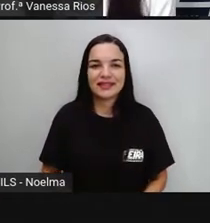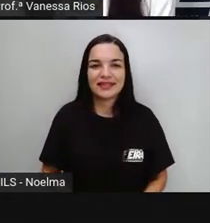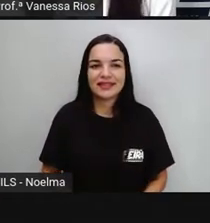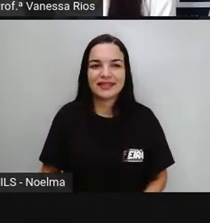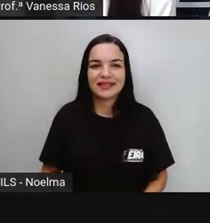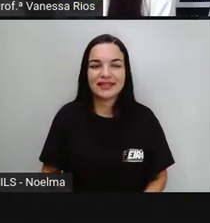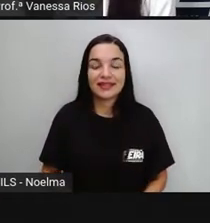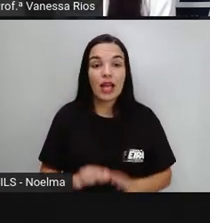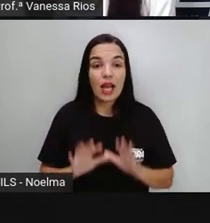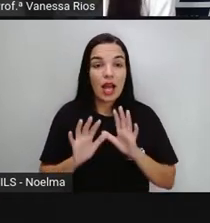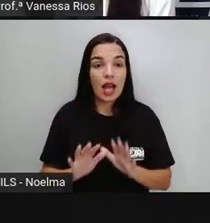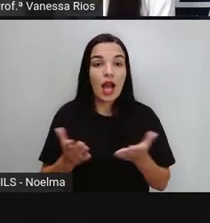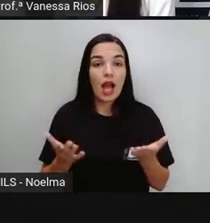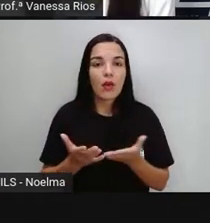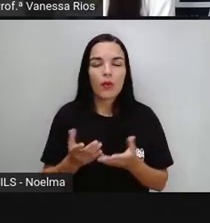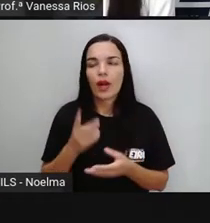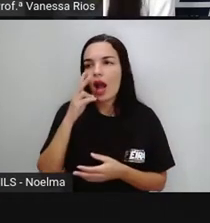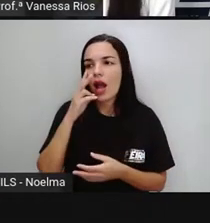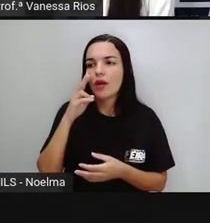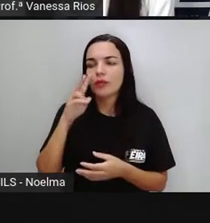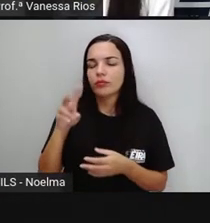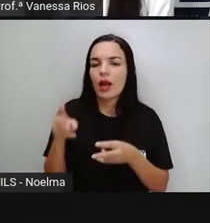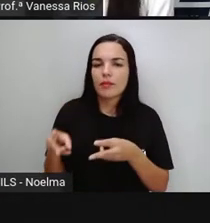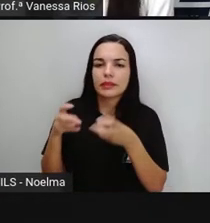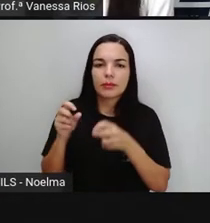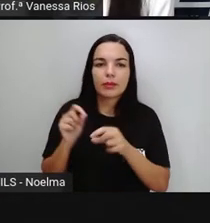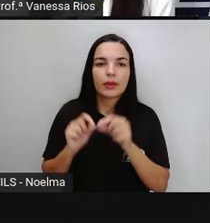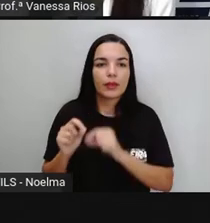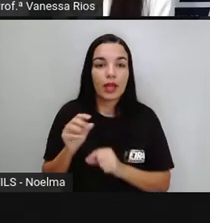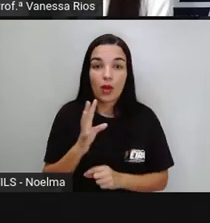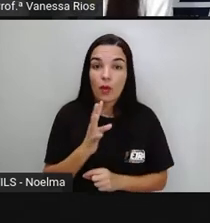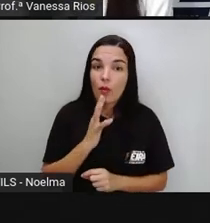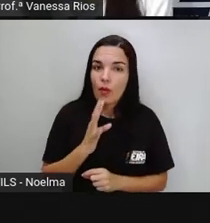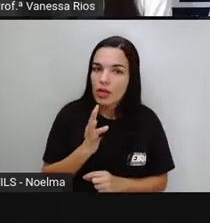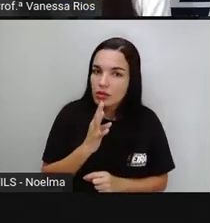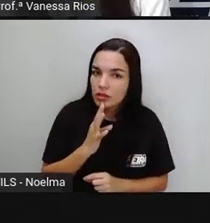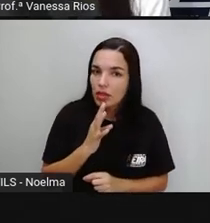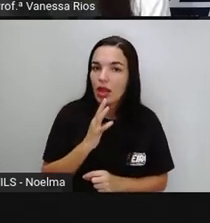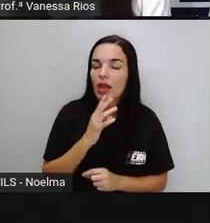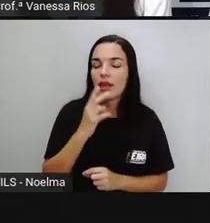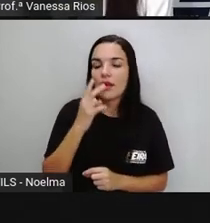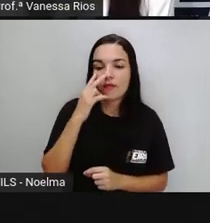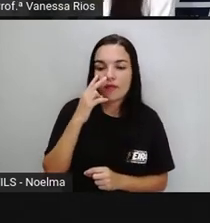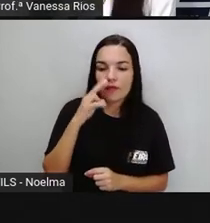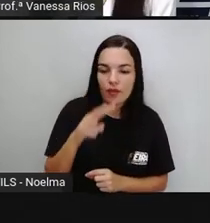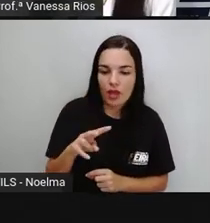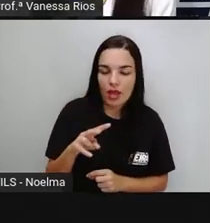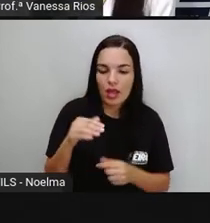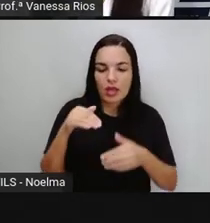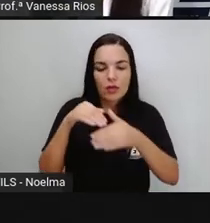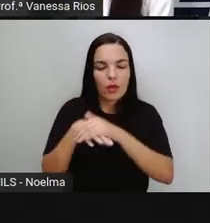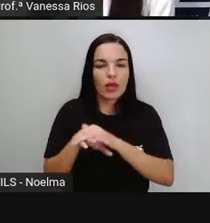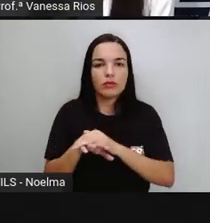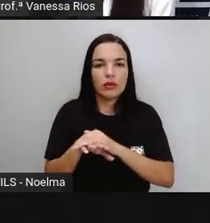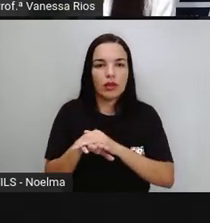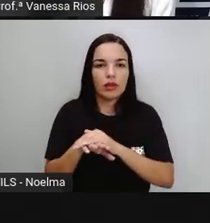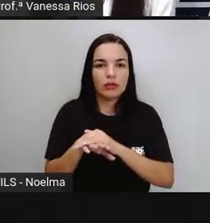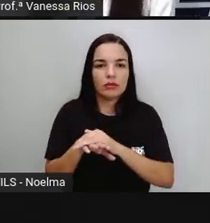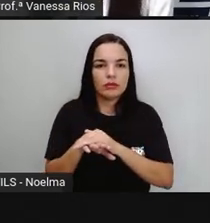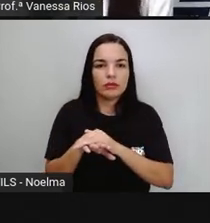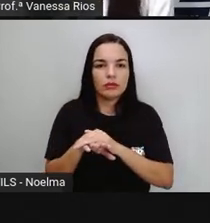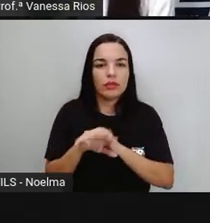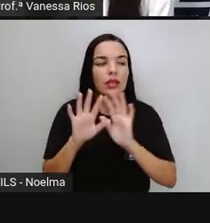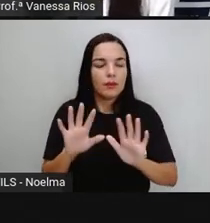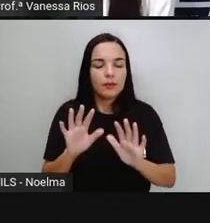E aí o que a gente observa, não é? Conhecer, reconhecer e conservar. Os